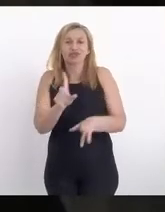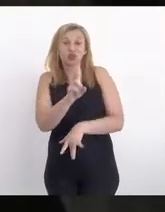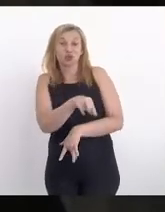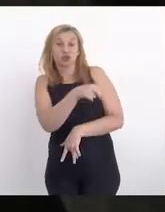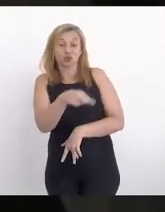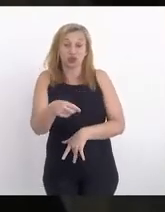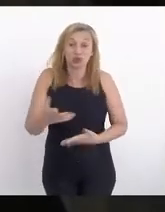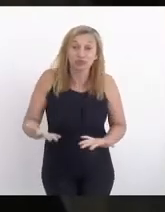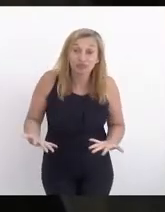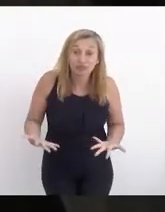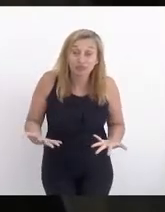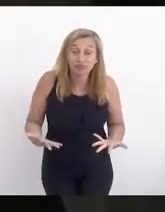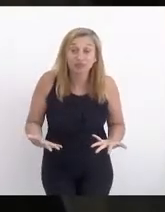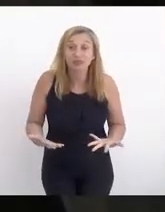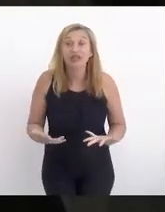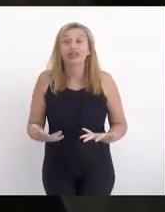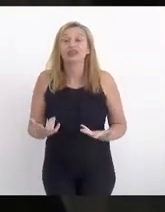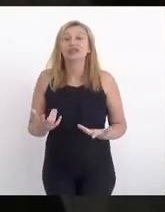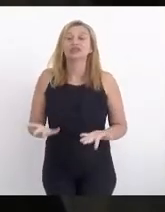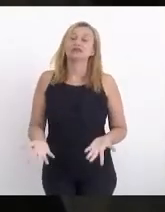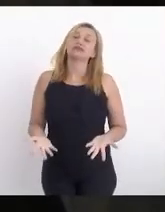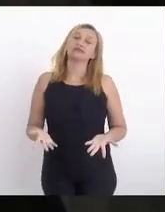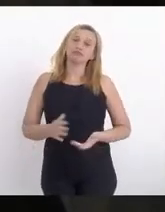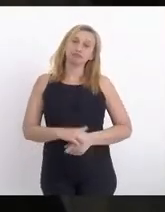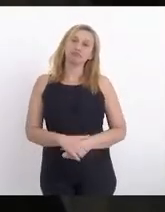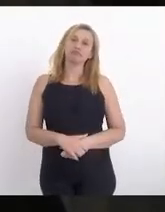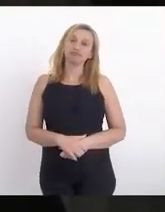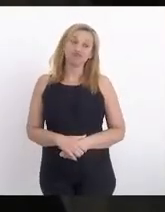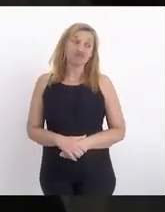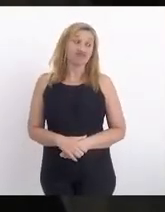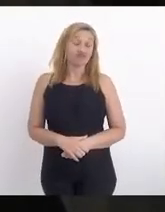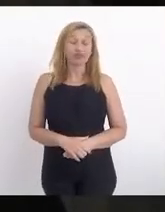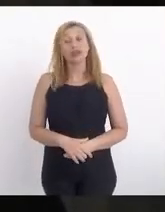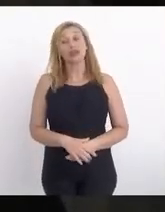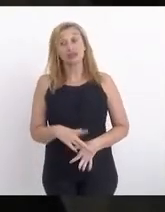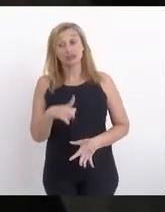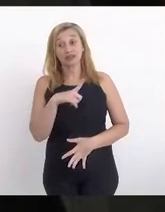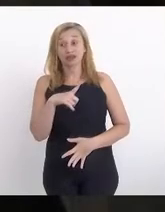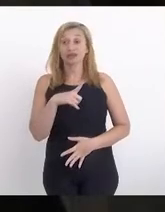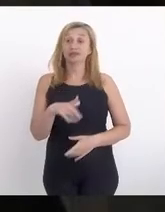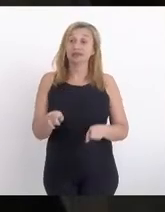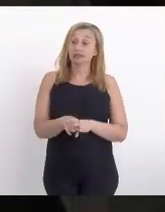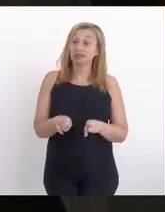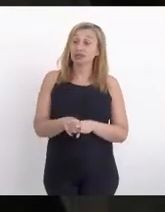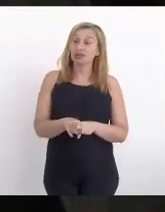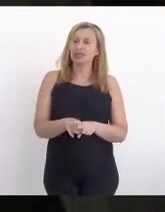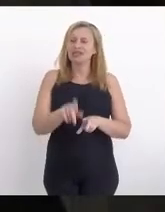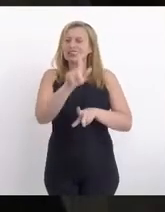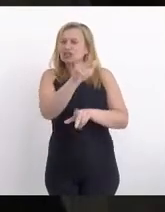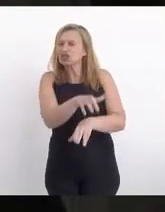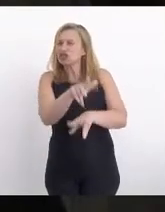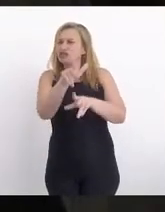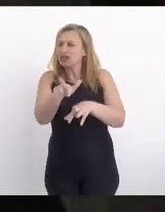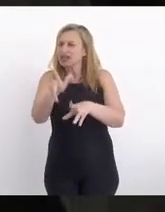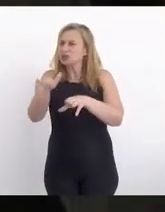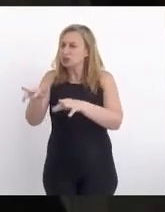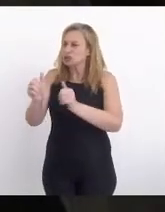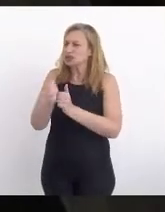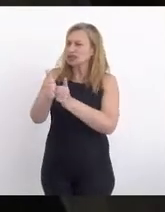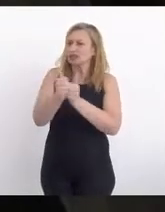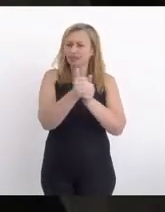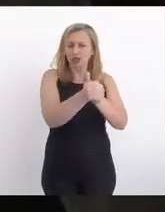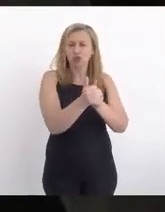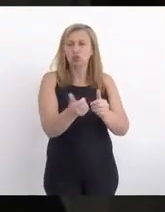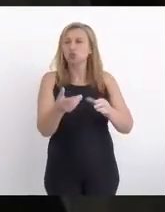e o contrassenso que existe nas diversos segmentos do